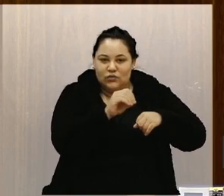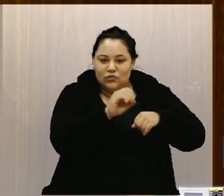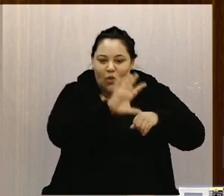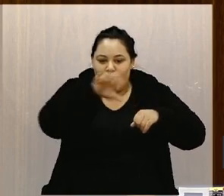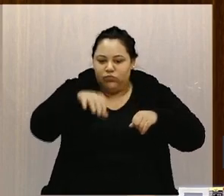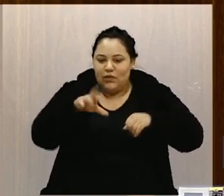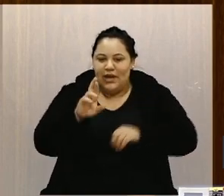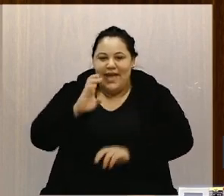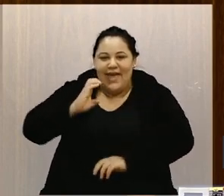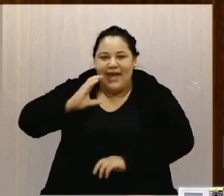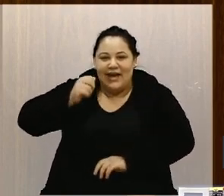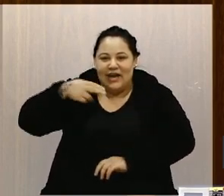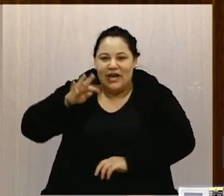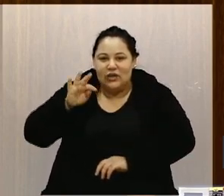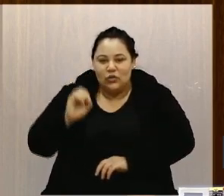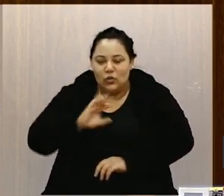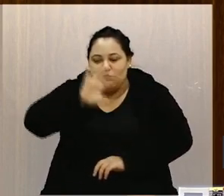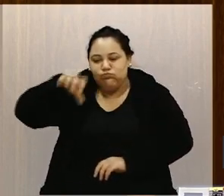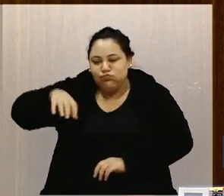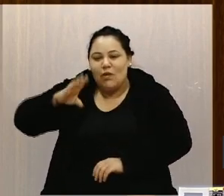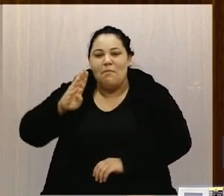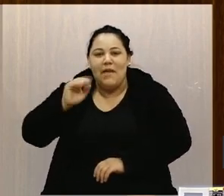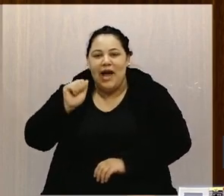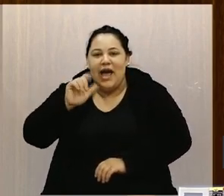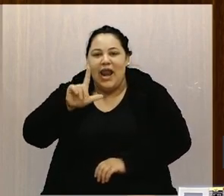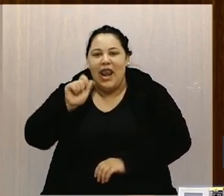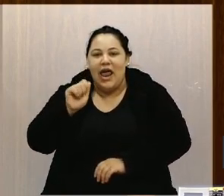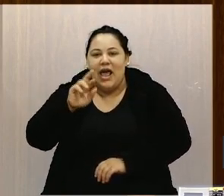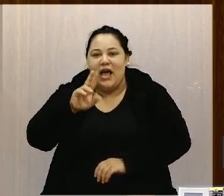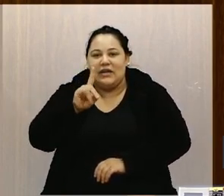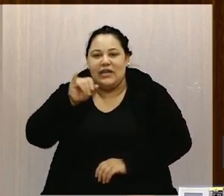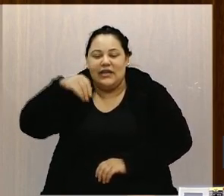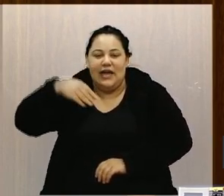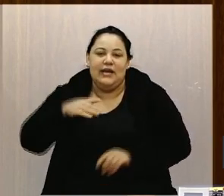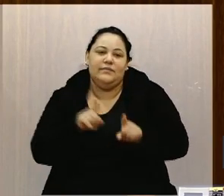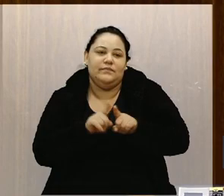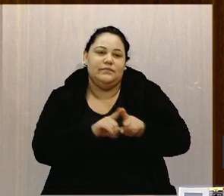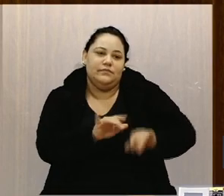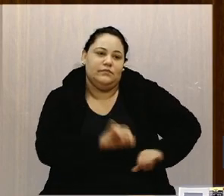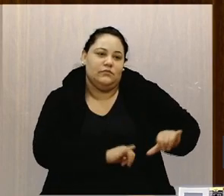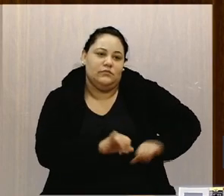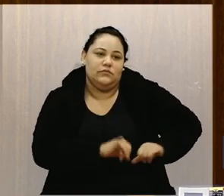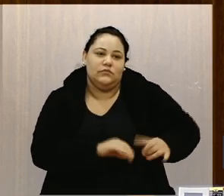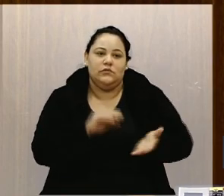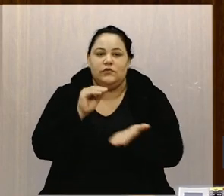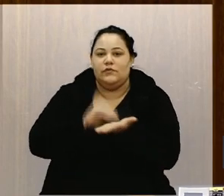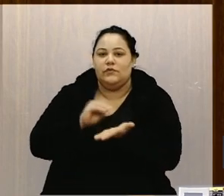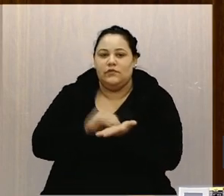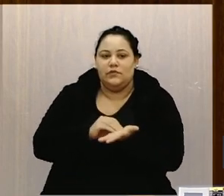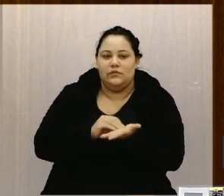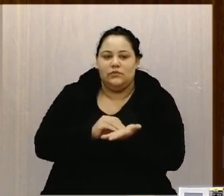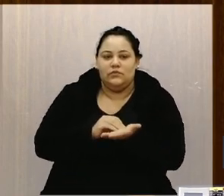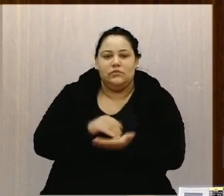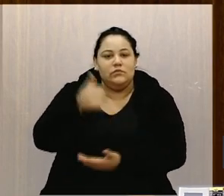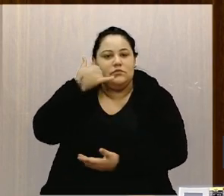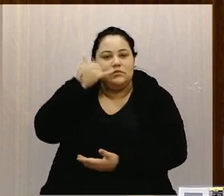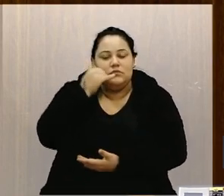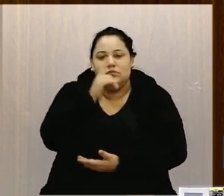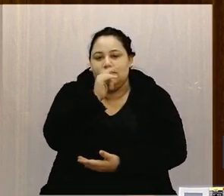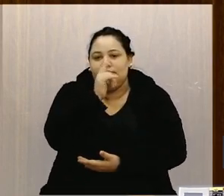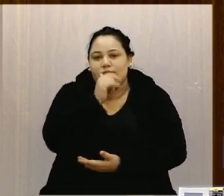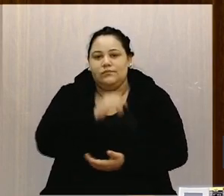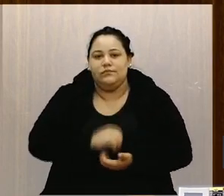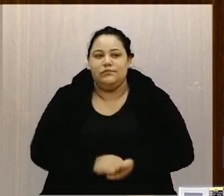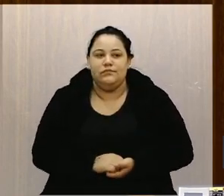das Cascatas, o Balardim, sofreu agora com a falta do abastecimento de água, e de fato são